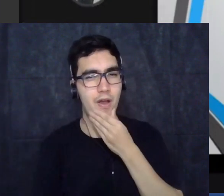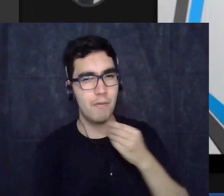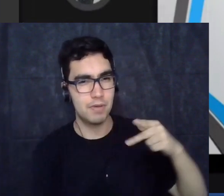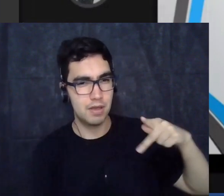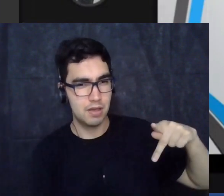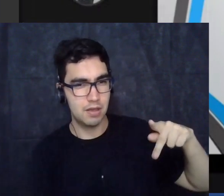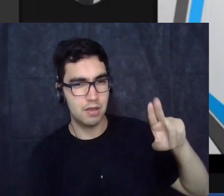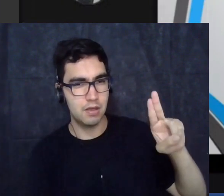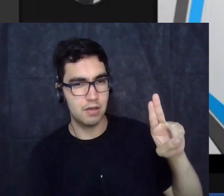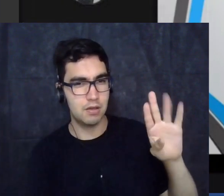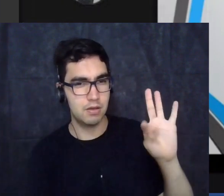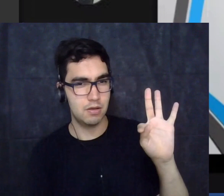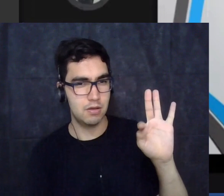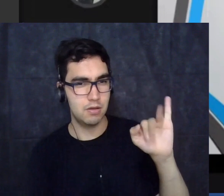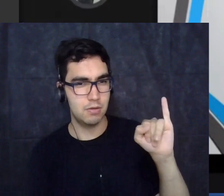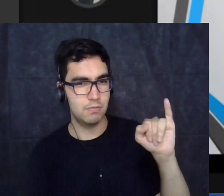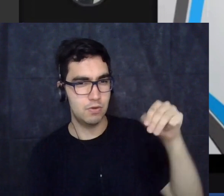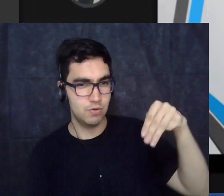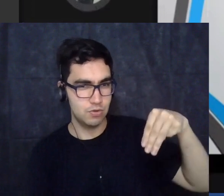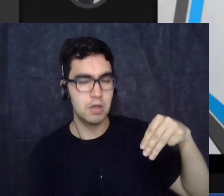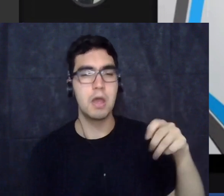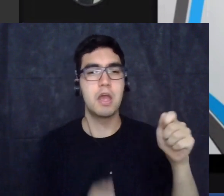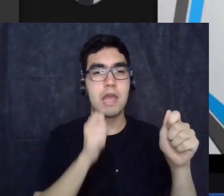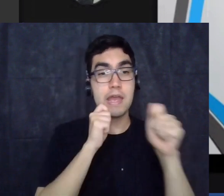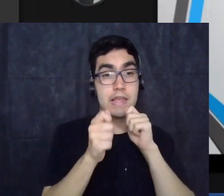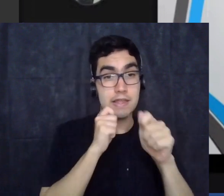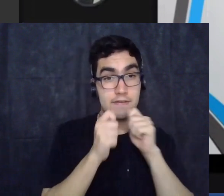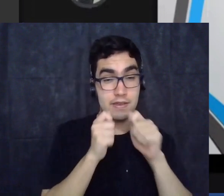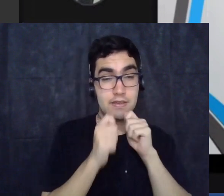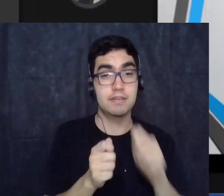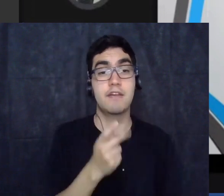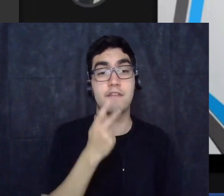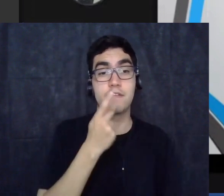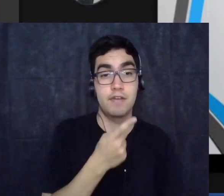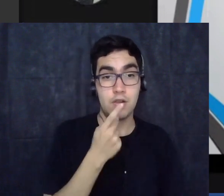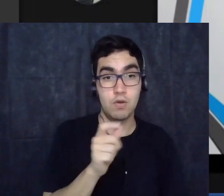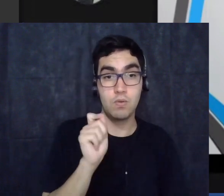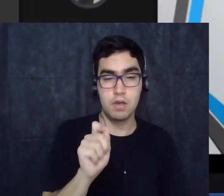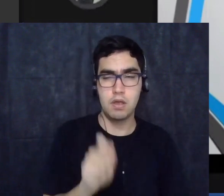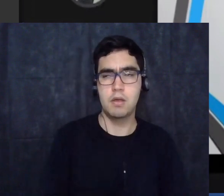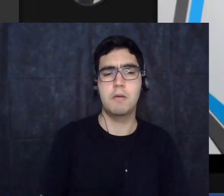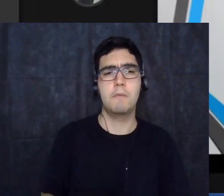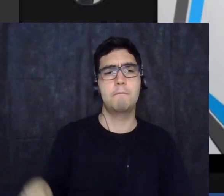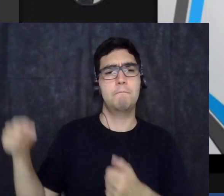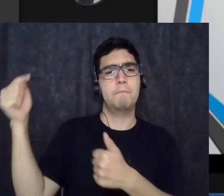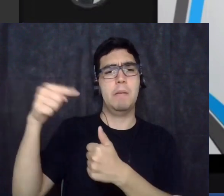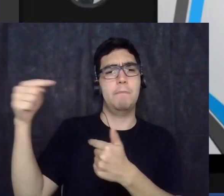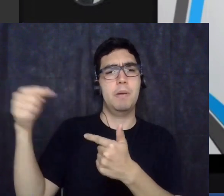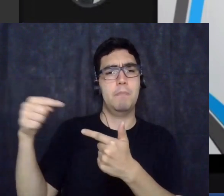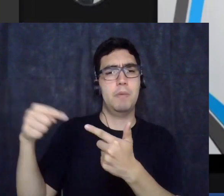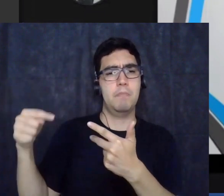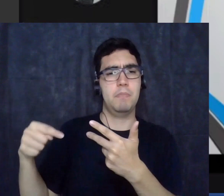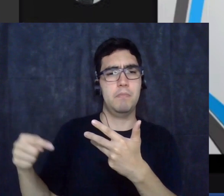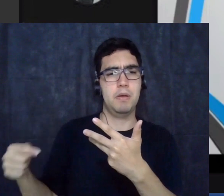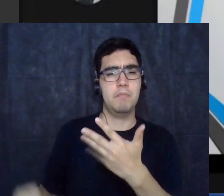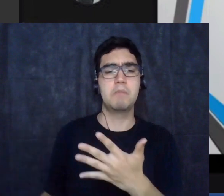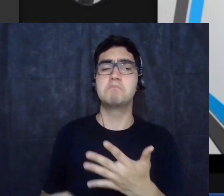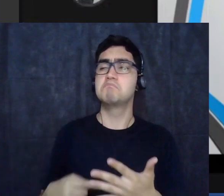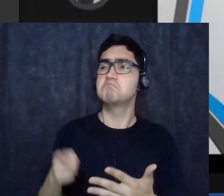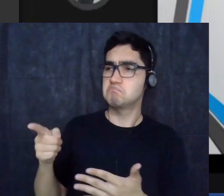entrevista ressaltou as qualidades desse presidente nosso